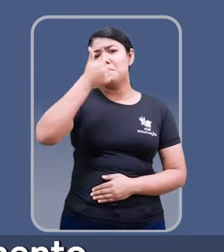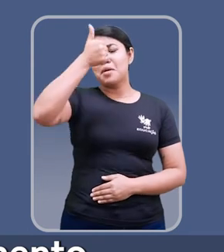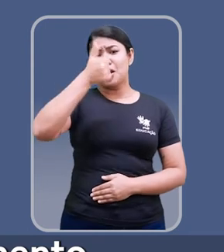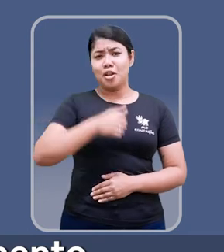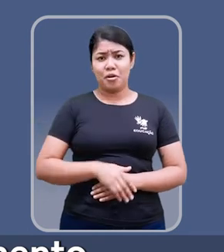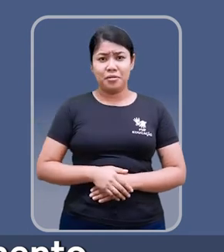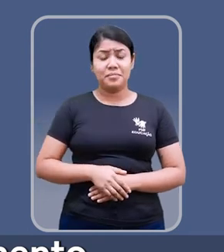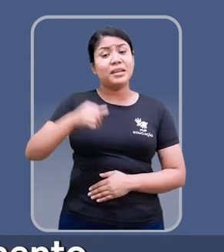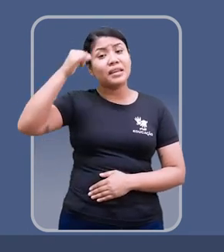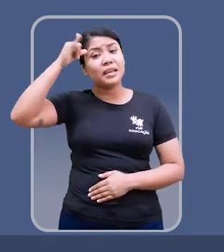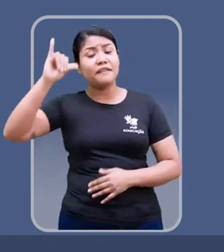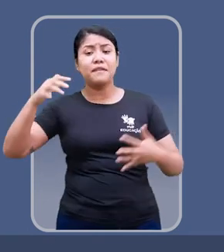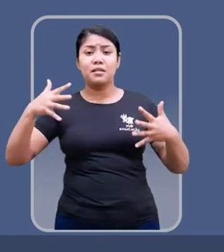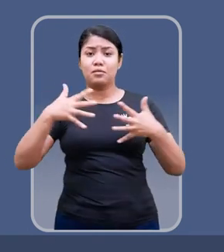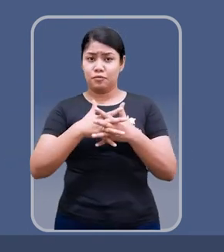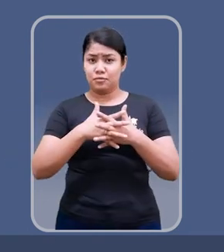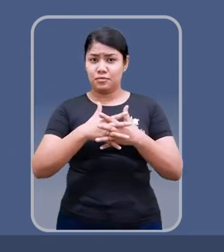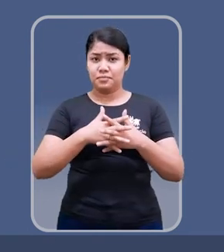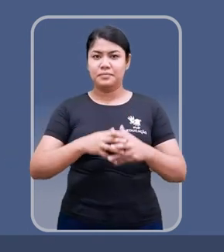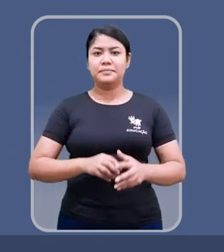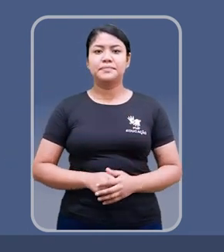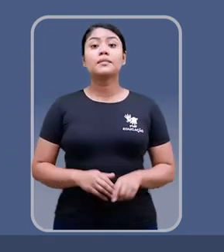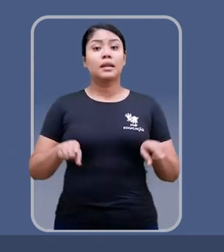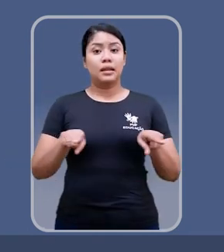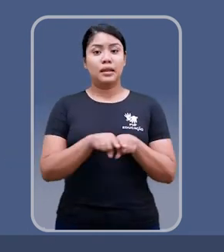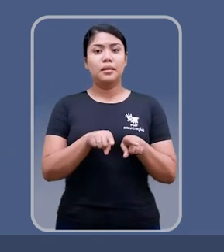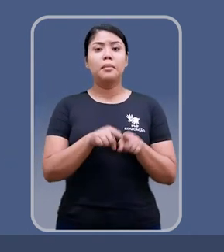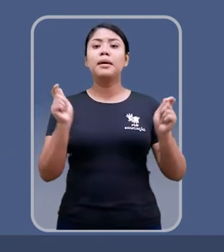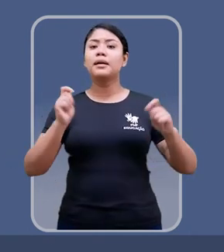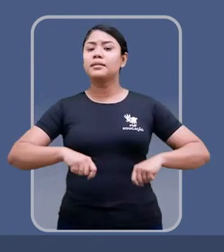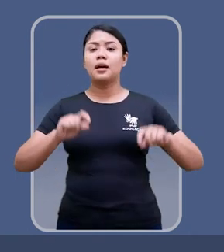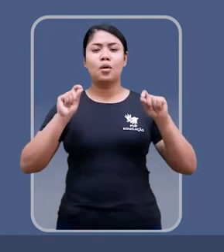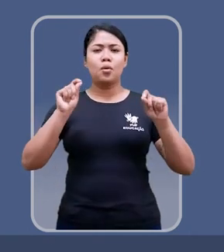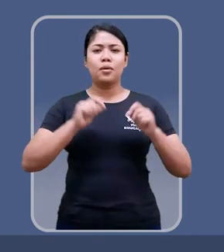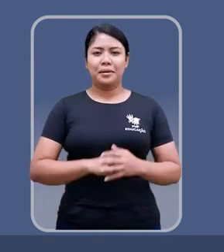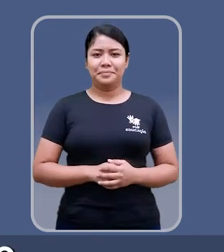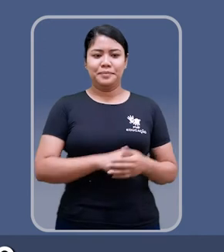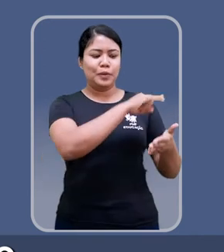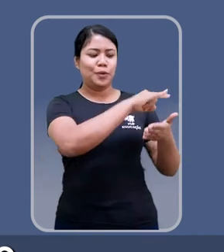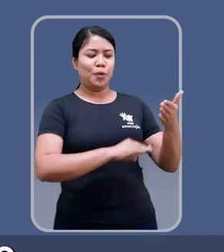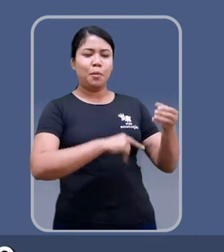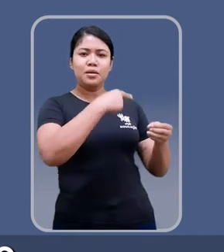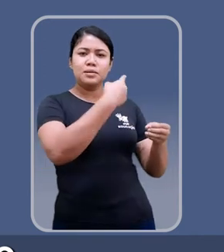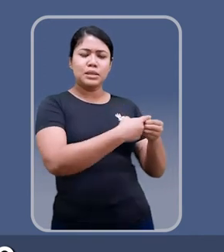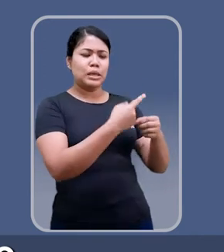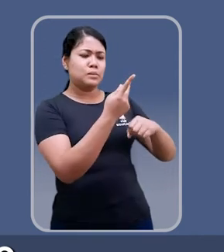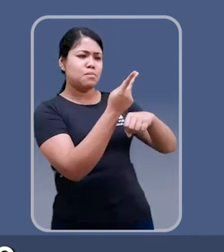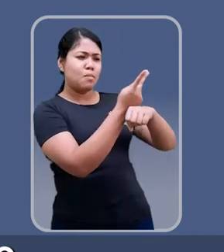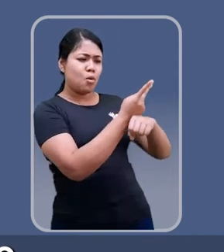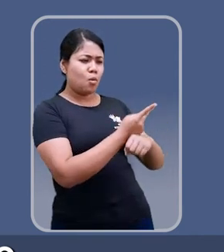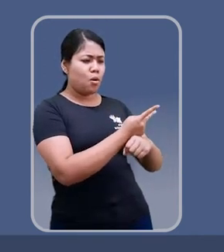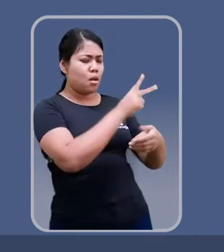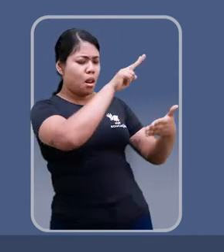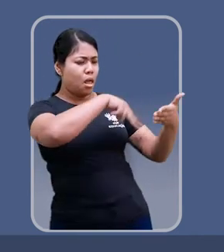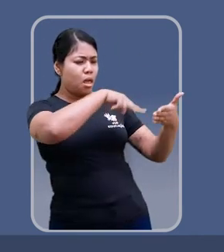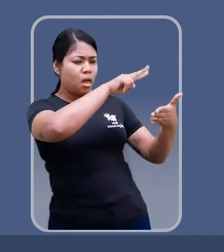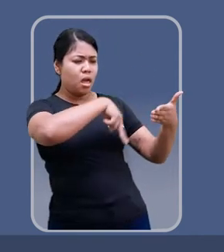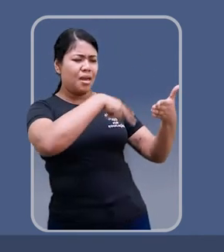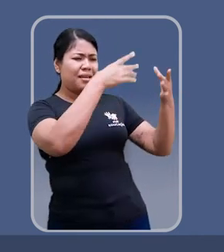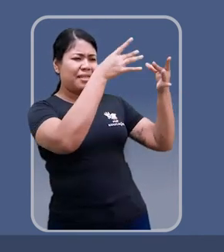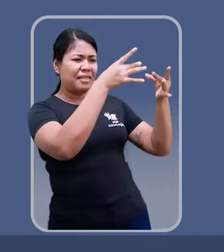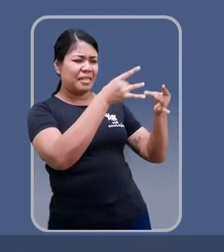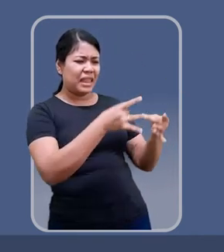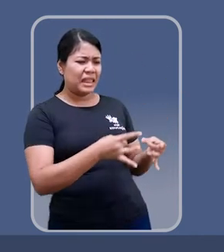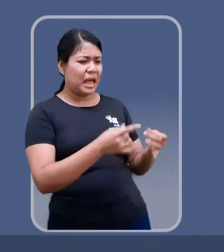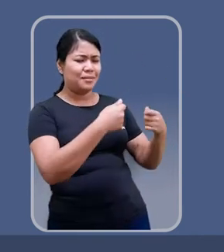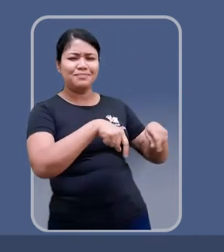sobreposições de regramento e evita conflitos. Além disso, possível fazer uma busca dentro do plano para a remoção